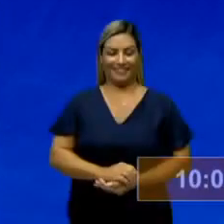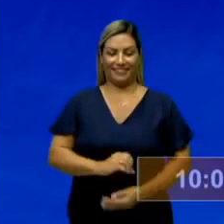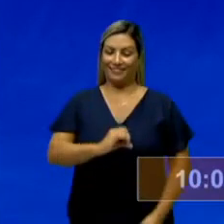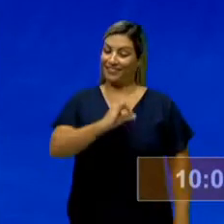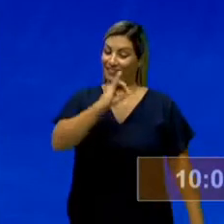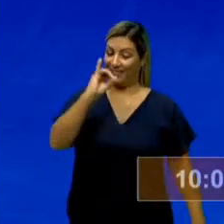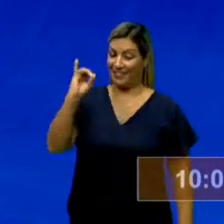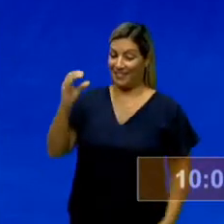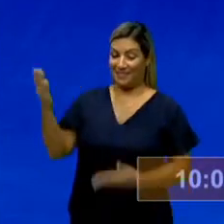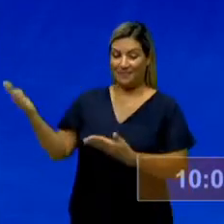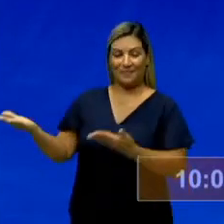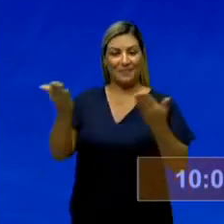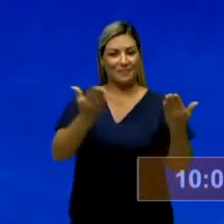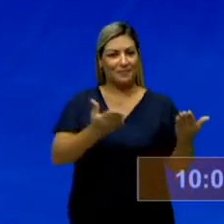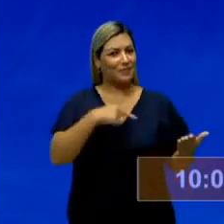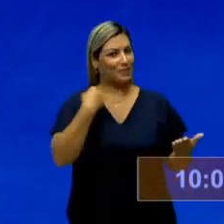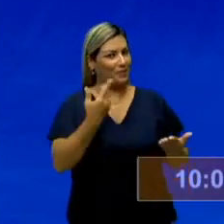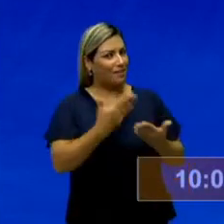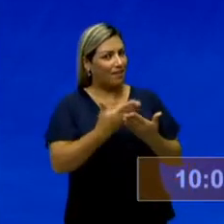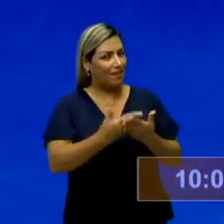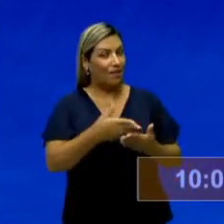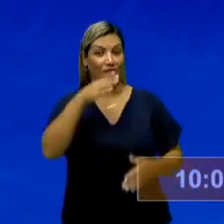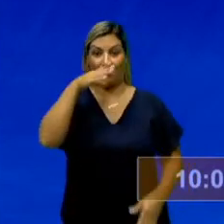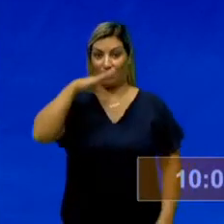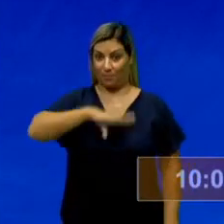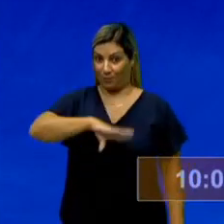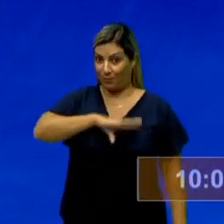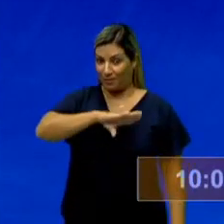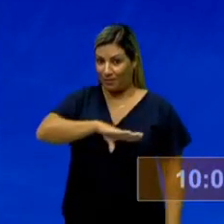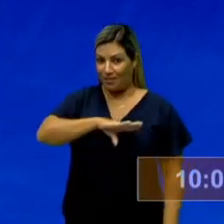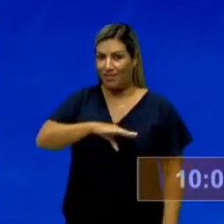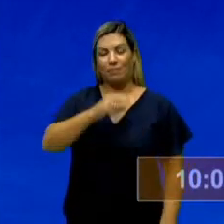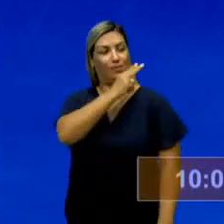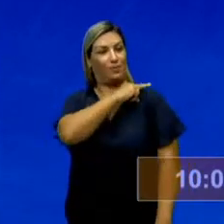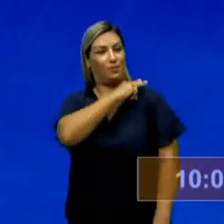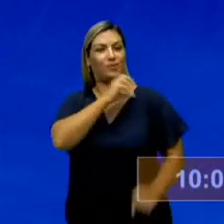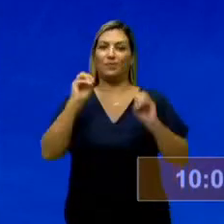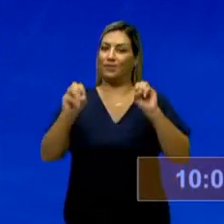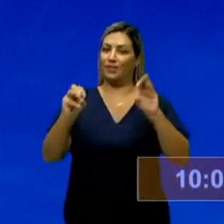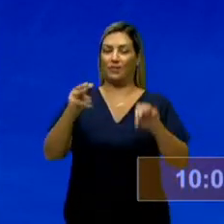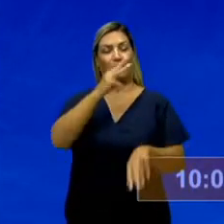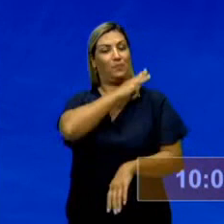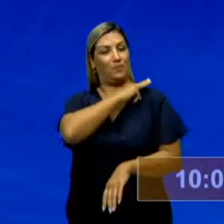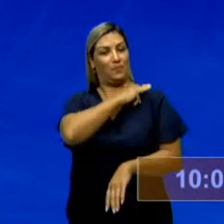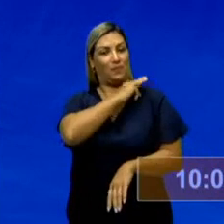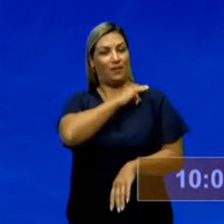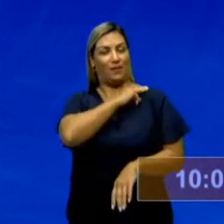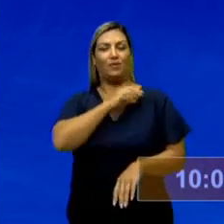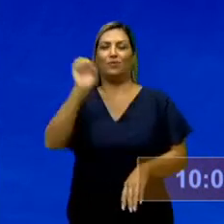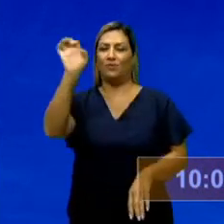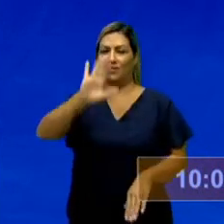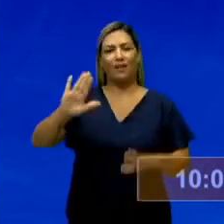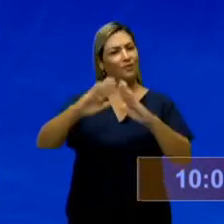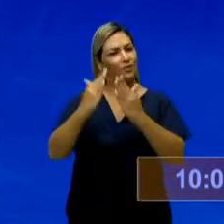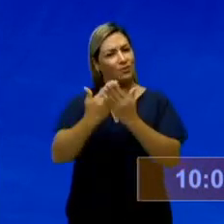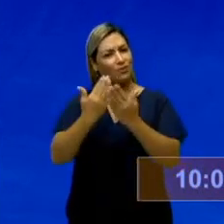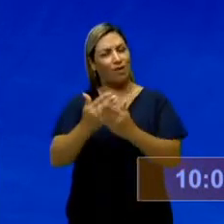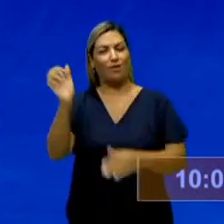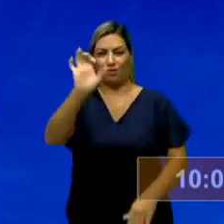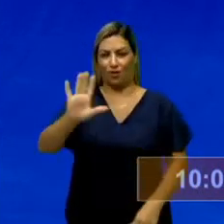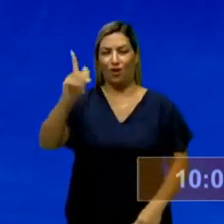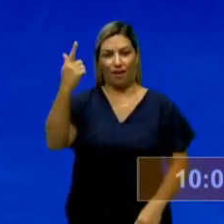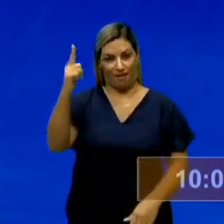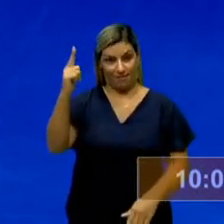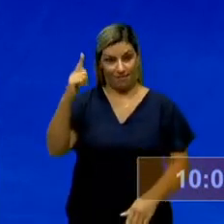Olá, sejam bem-vindos à nossa aula de língua portuguesa para a segunda série do Ensino Médio da Rede Estadual de Goiás.